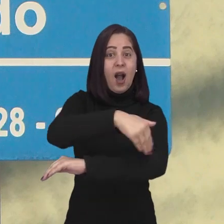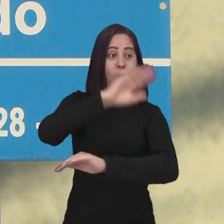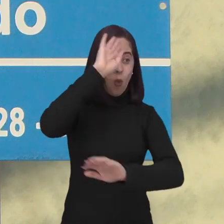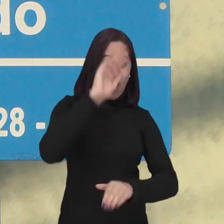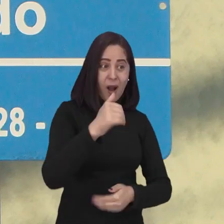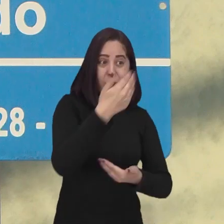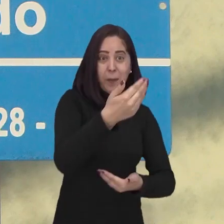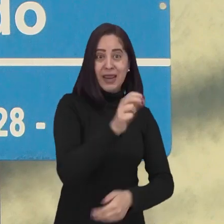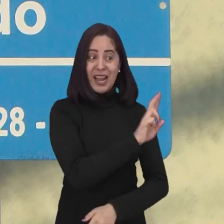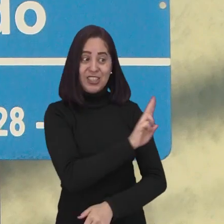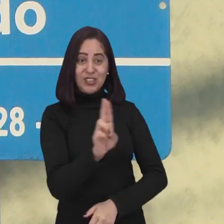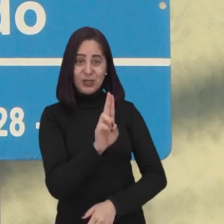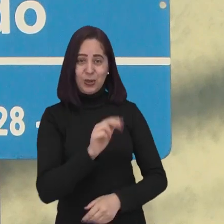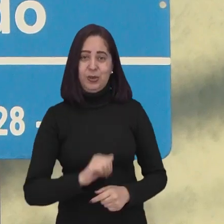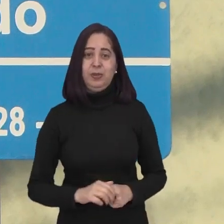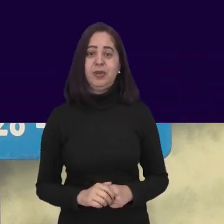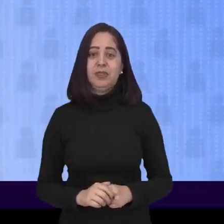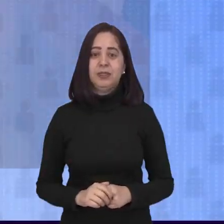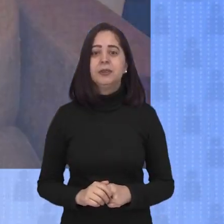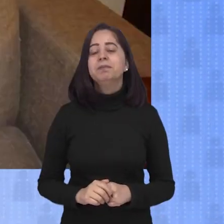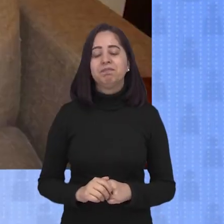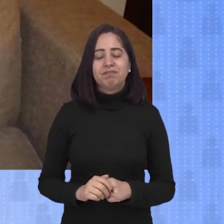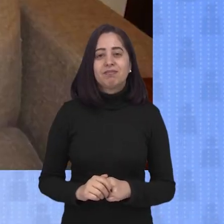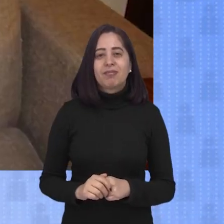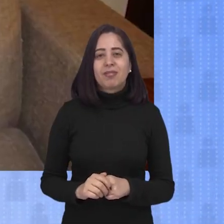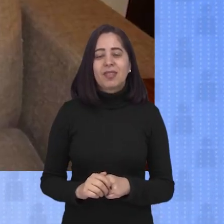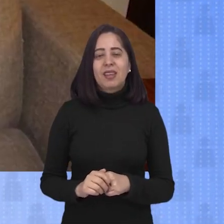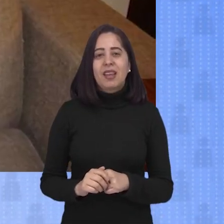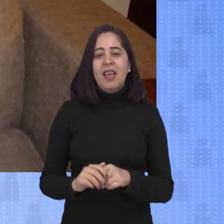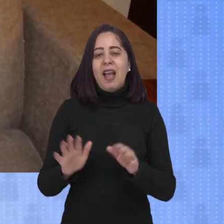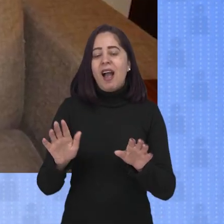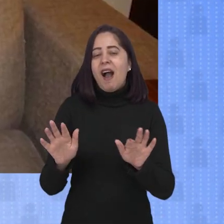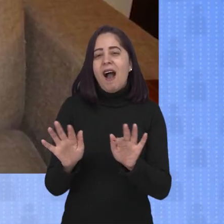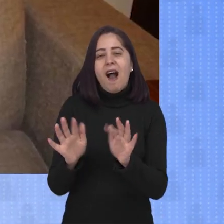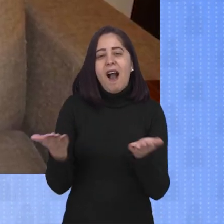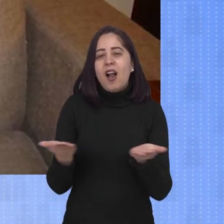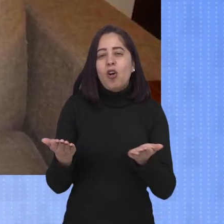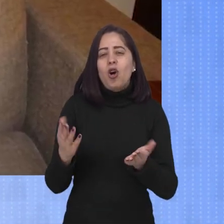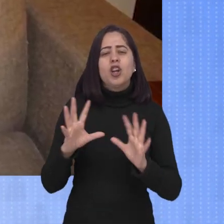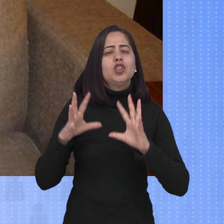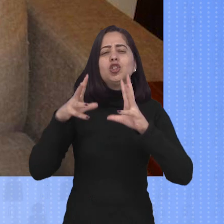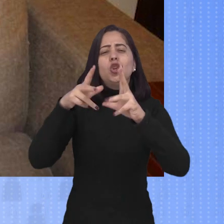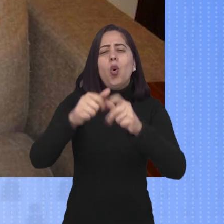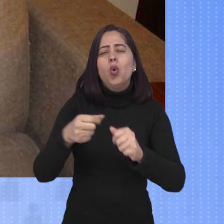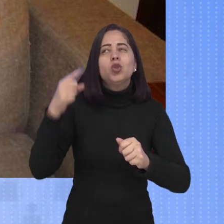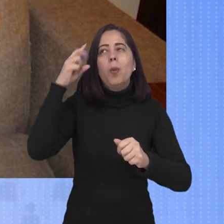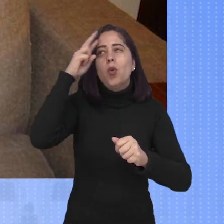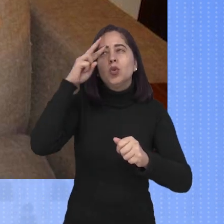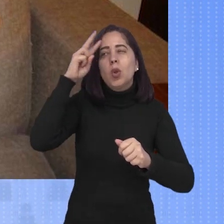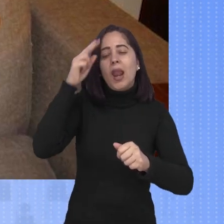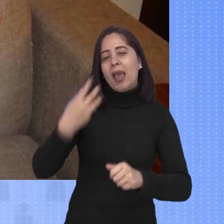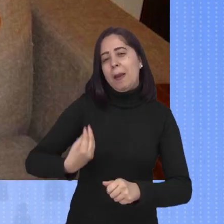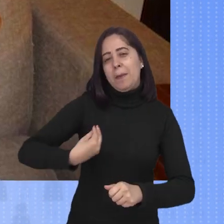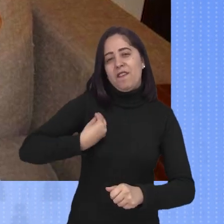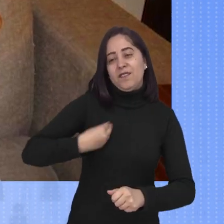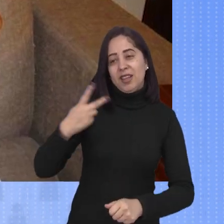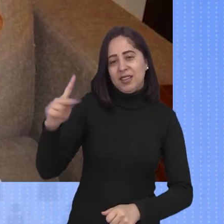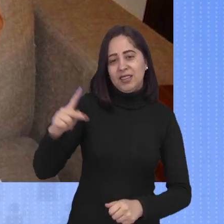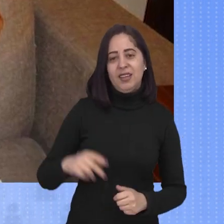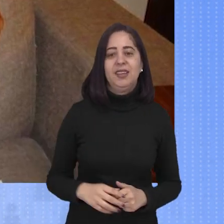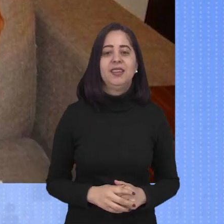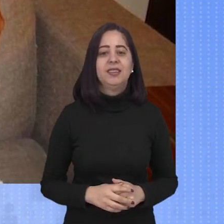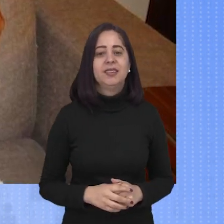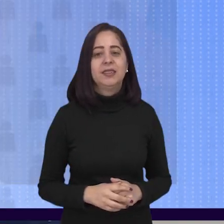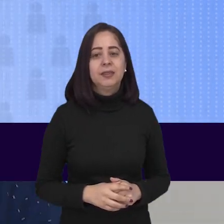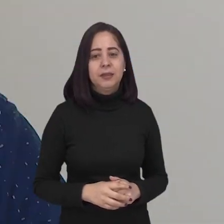fica no bairro Pinheirinho dos Palmares 2. Um presente que eternizou este joseense na memória da cidade. Foi muito gratificante saber